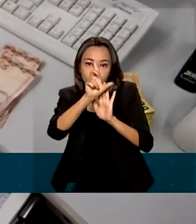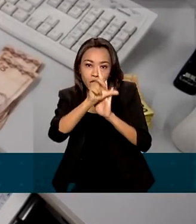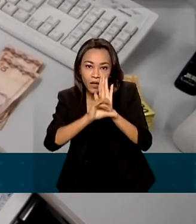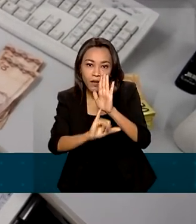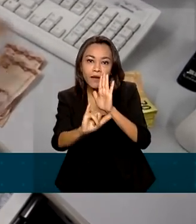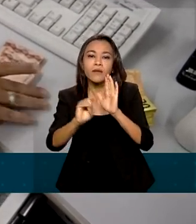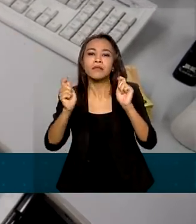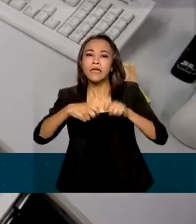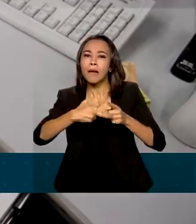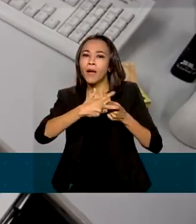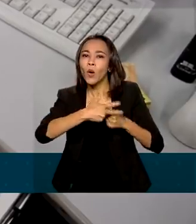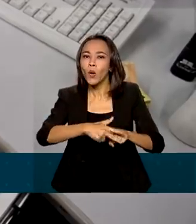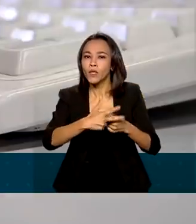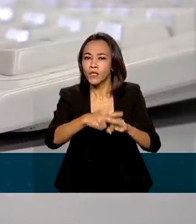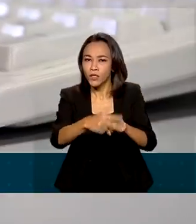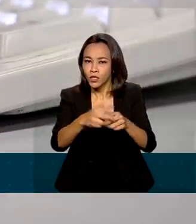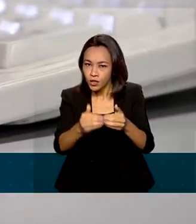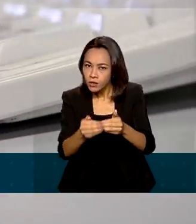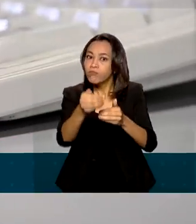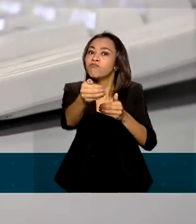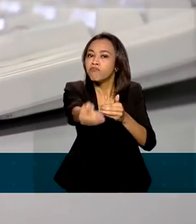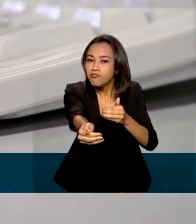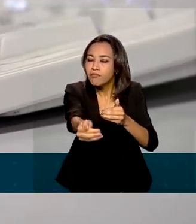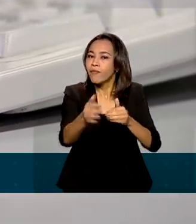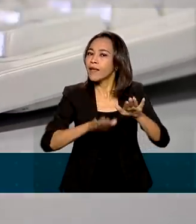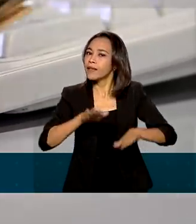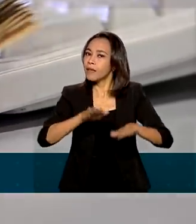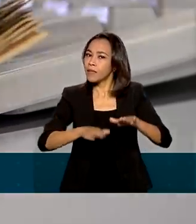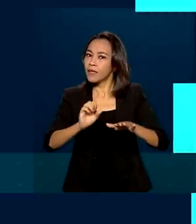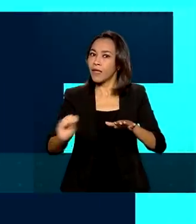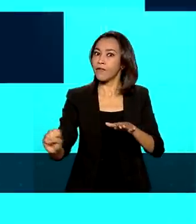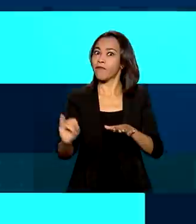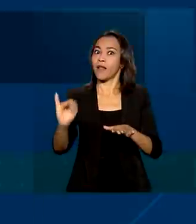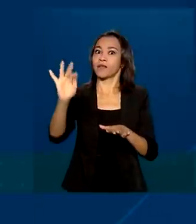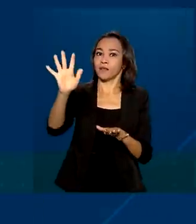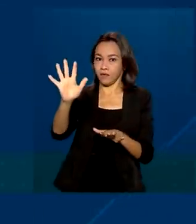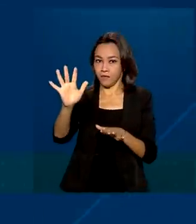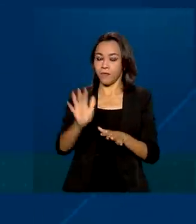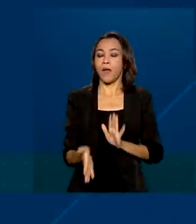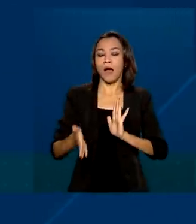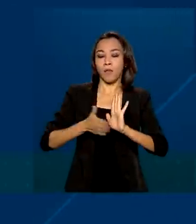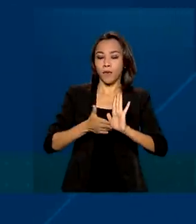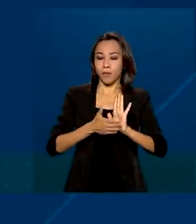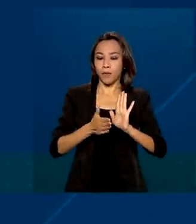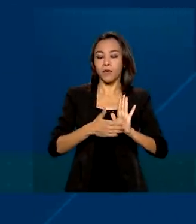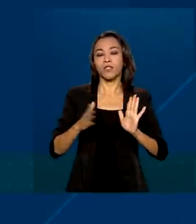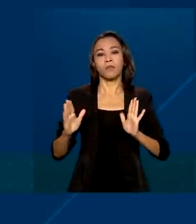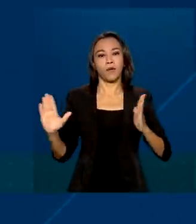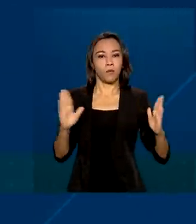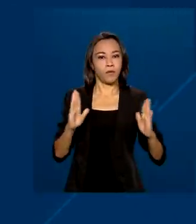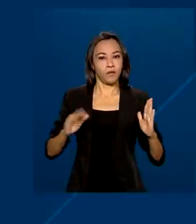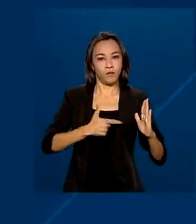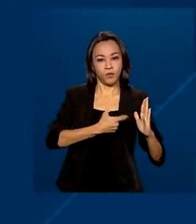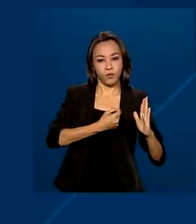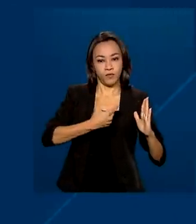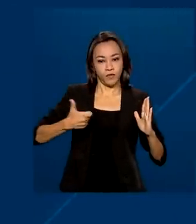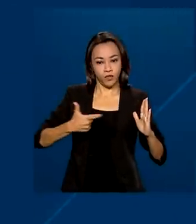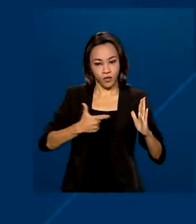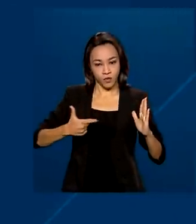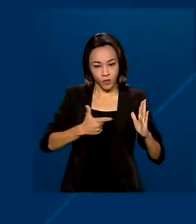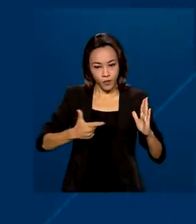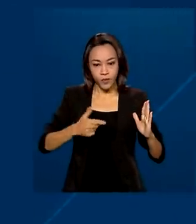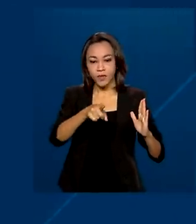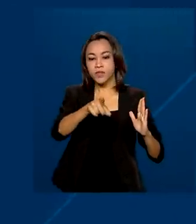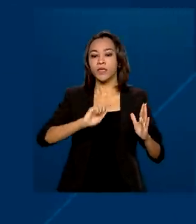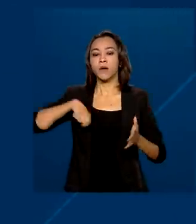pode ser corrigido mais adiante, de acordo com a evolução da inflação. A proposta de orçamento para 2022 também inclui o pagamento de